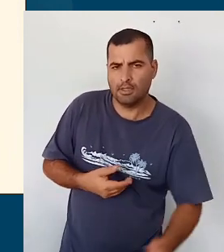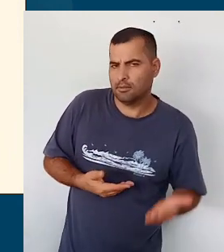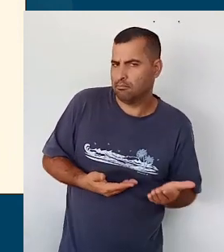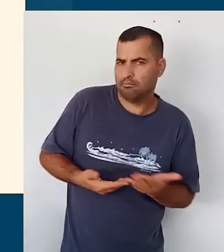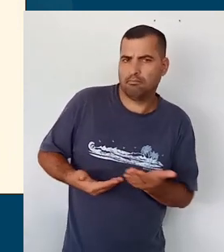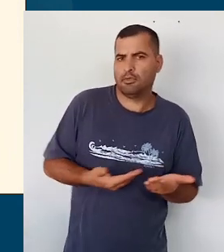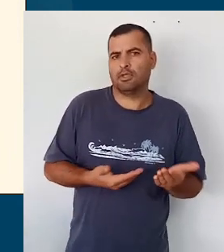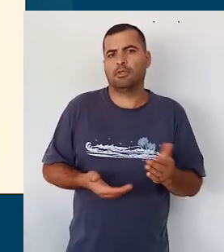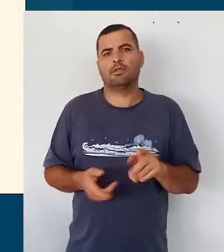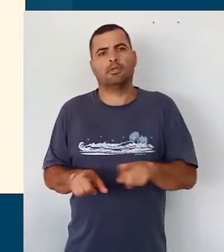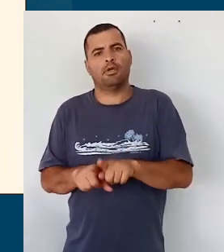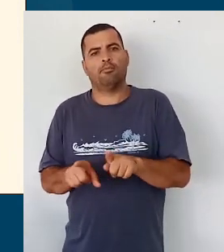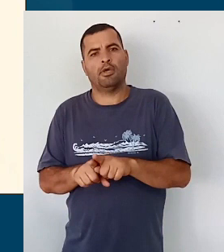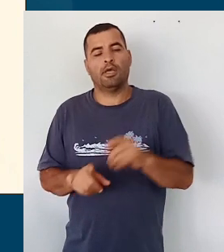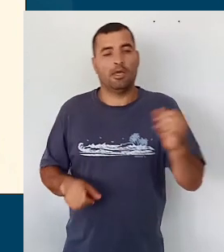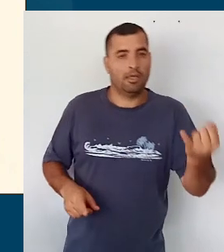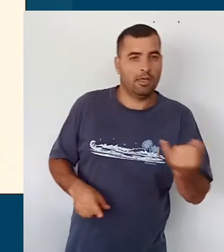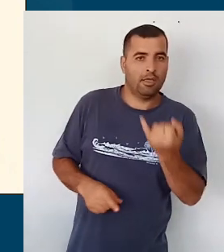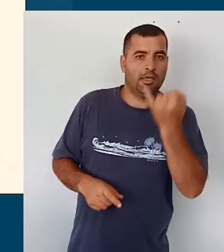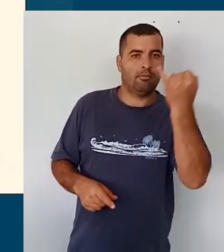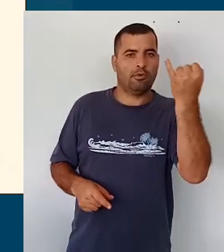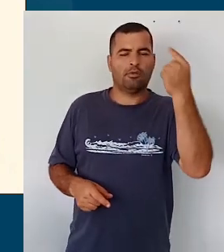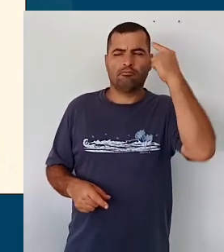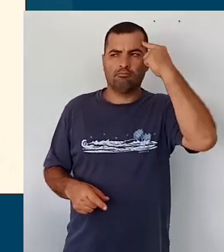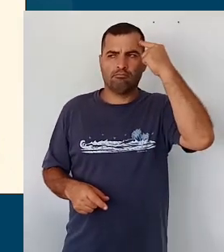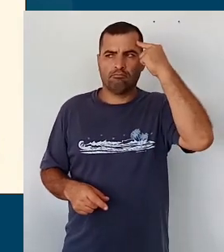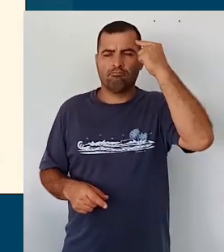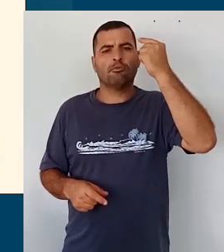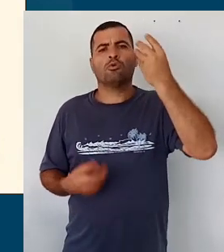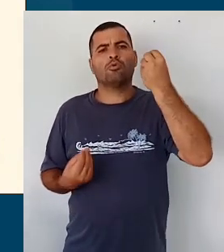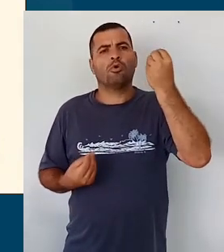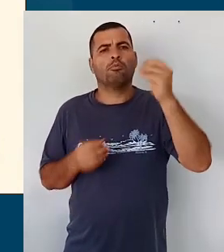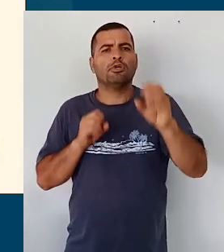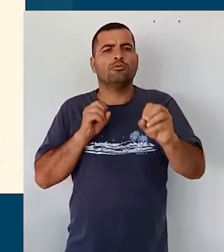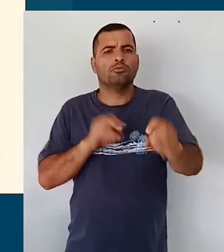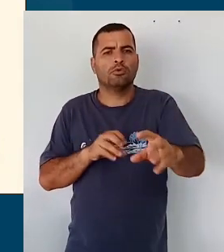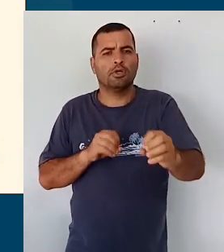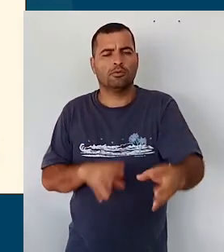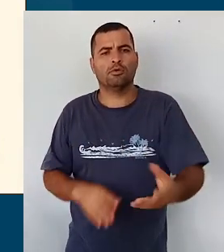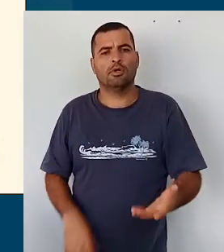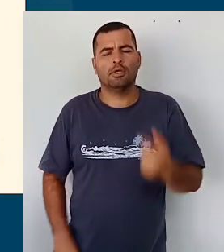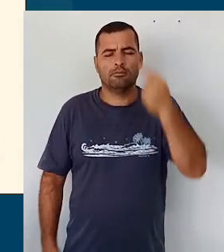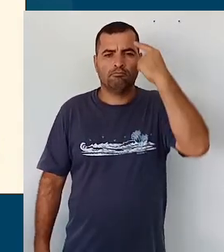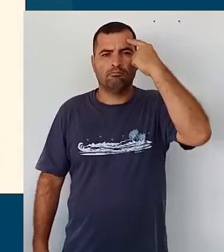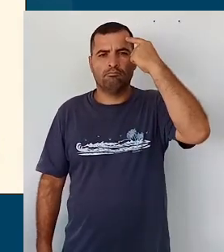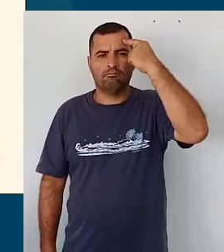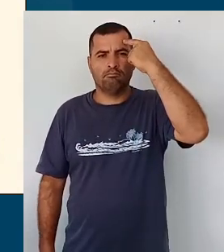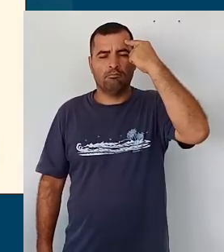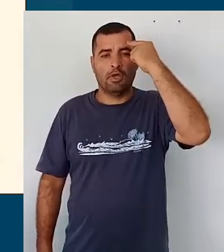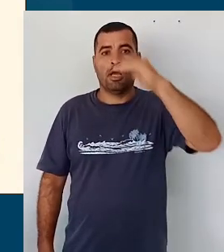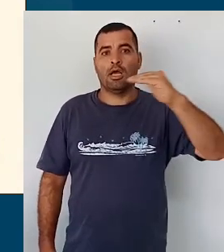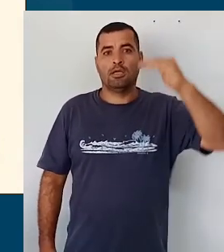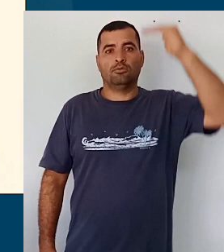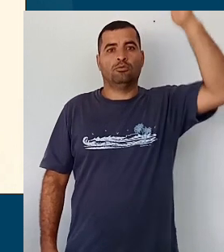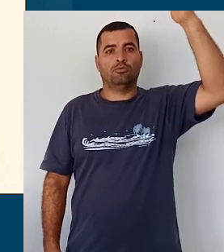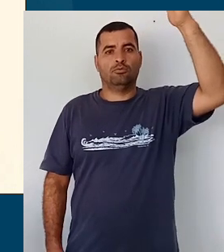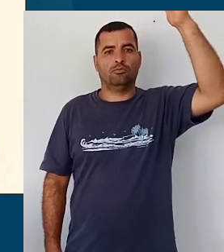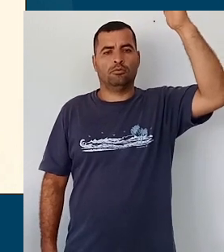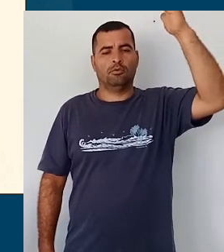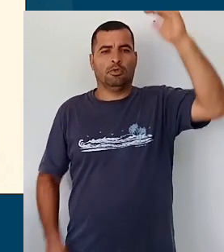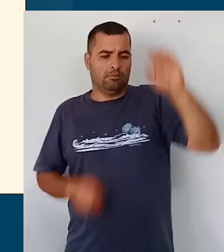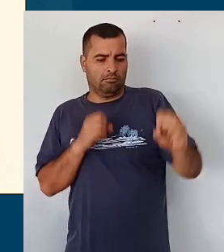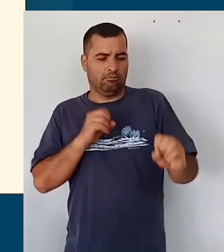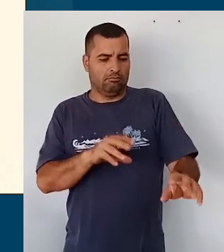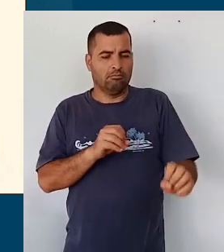Um dos aspectos de suma importância quando a gente pensa no papel do educador é pensar que o adulto, esse